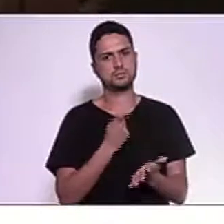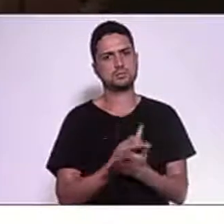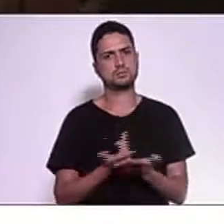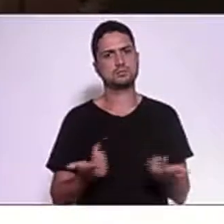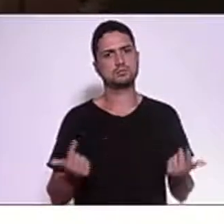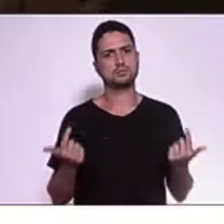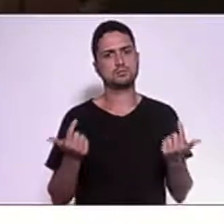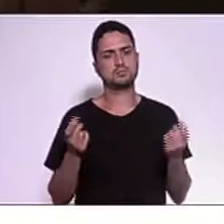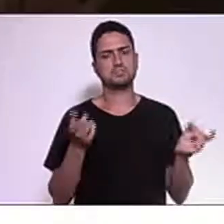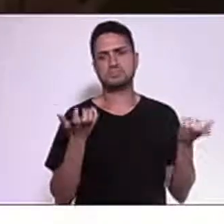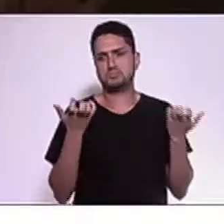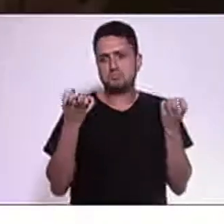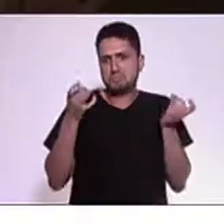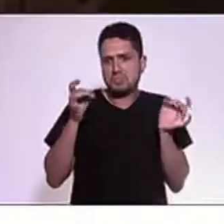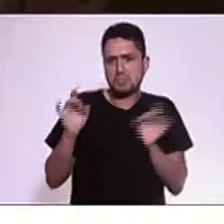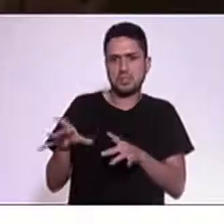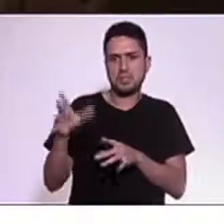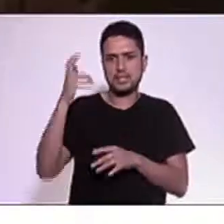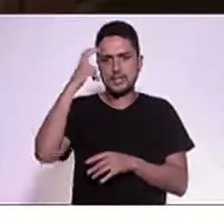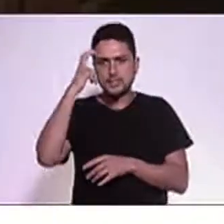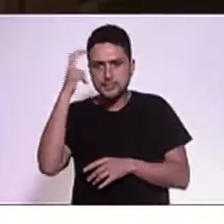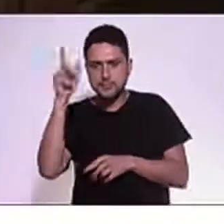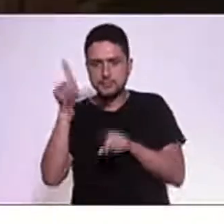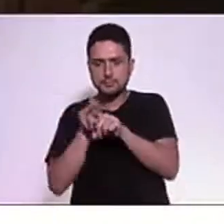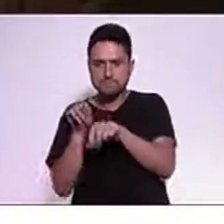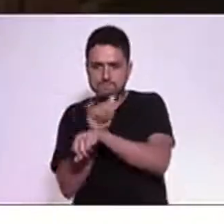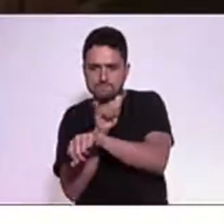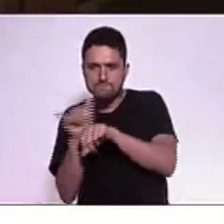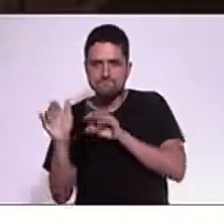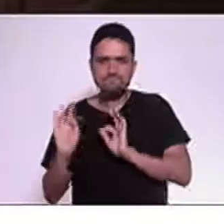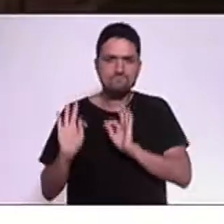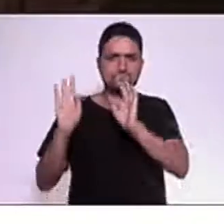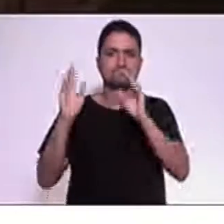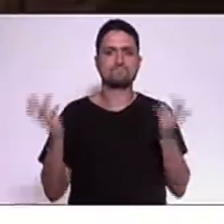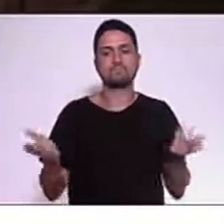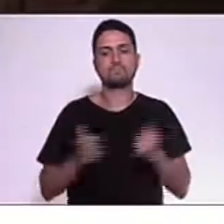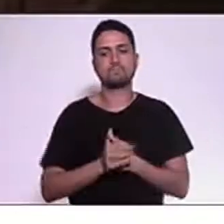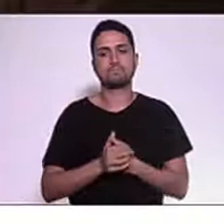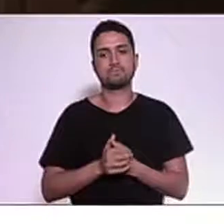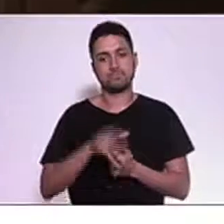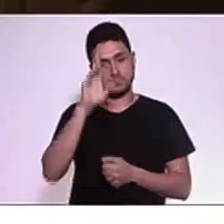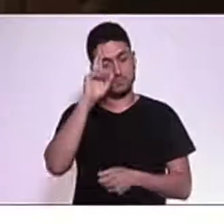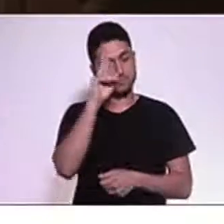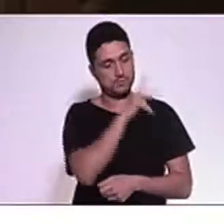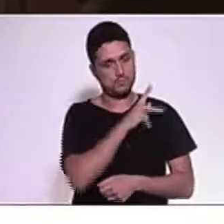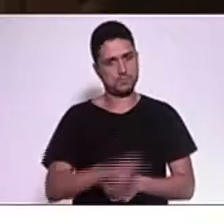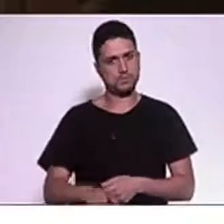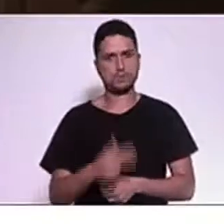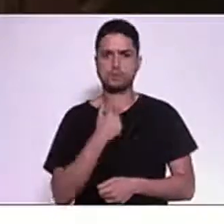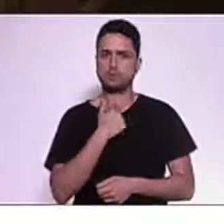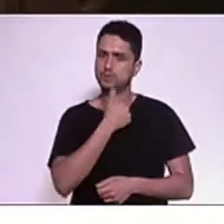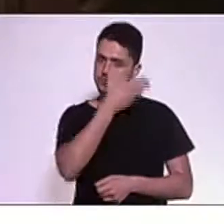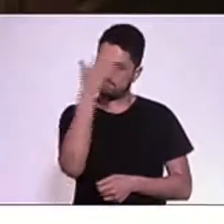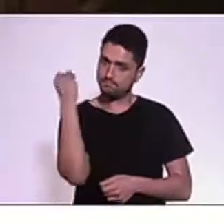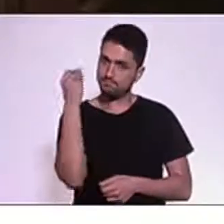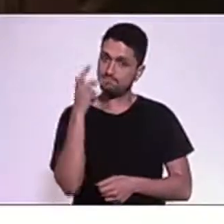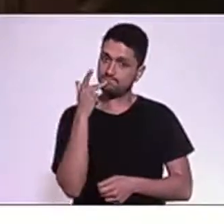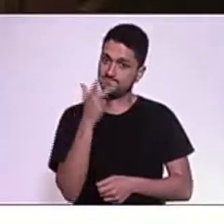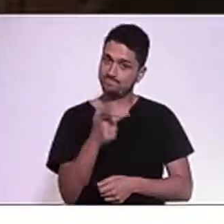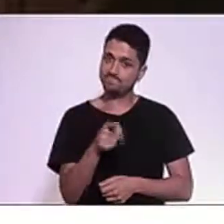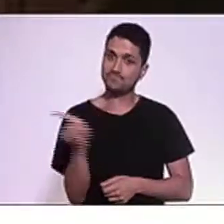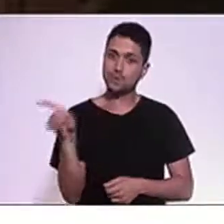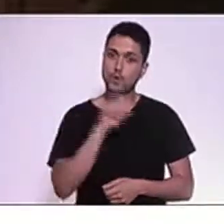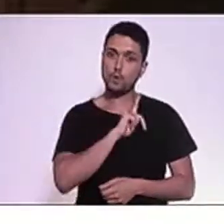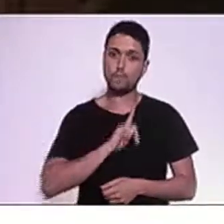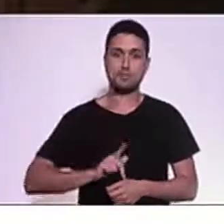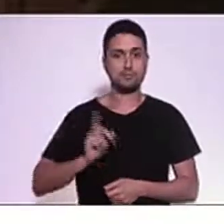e prevenção. Então, senhora presidenta, não poderia deixar aqui de dizer e de repudiar o fato do governador não